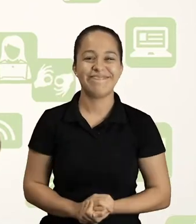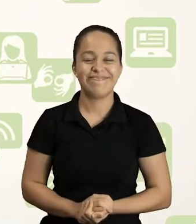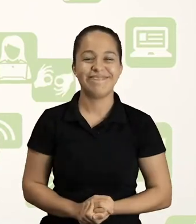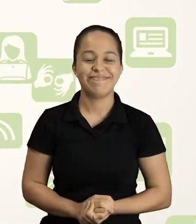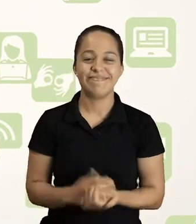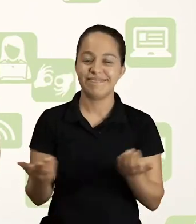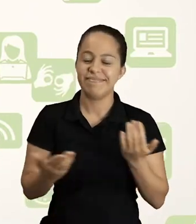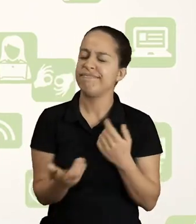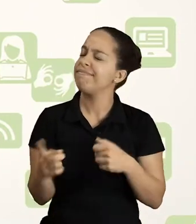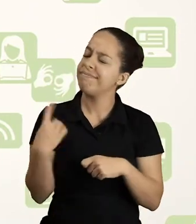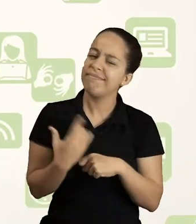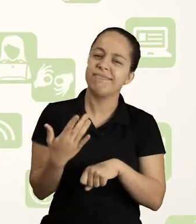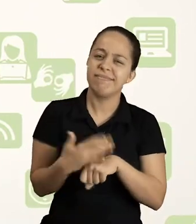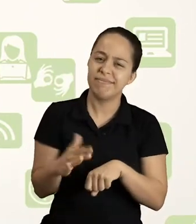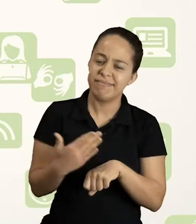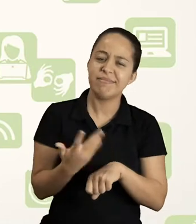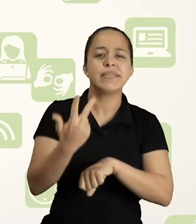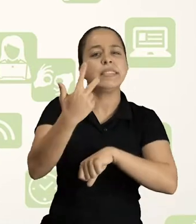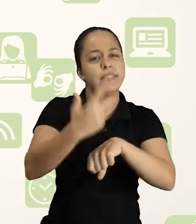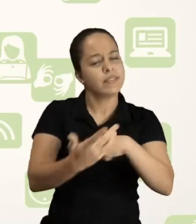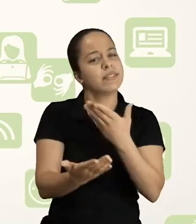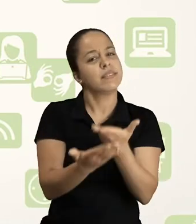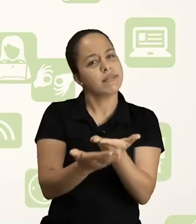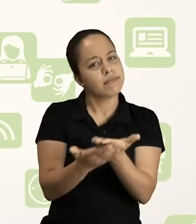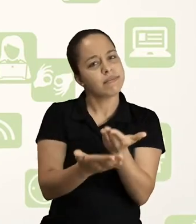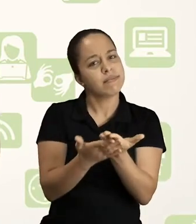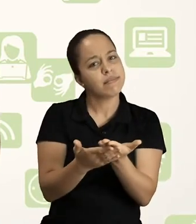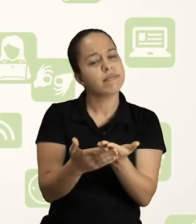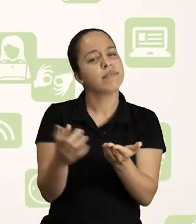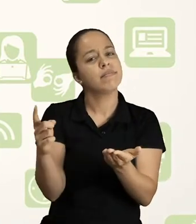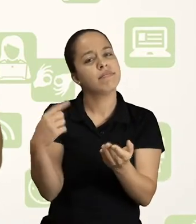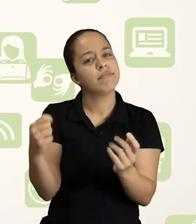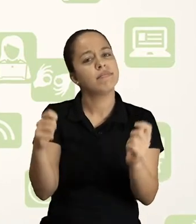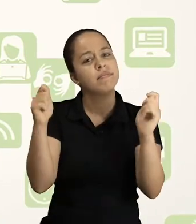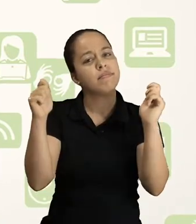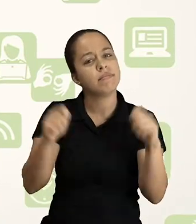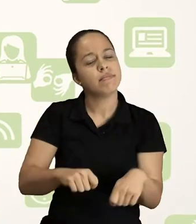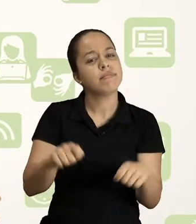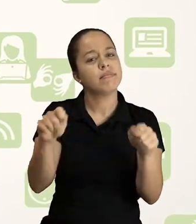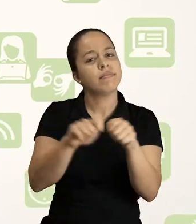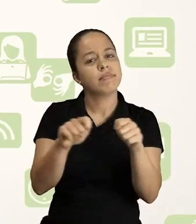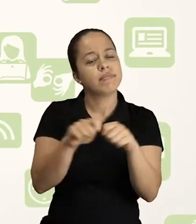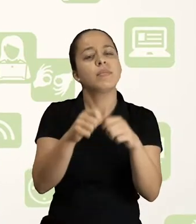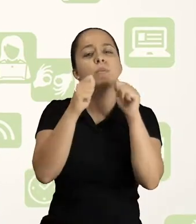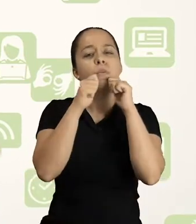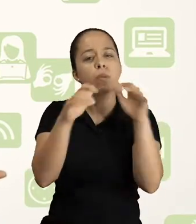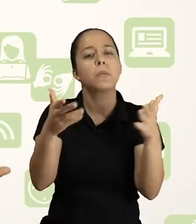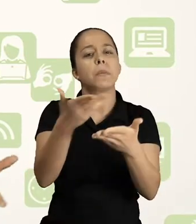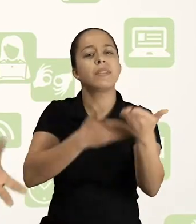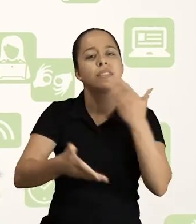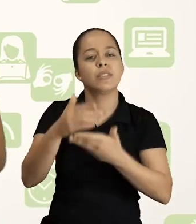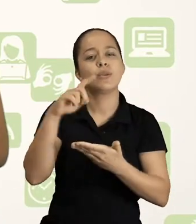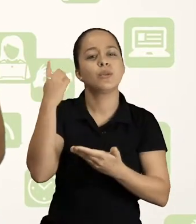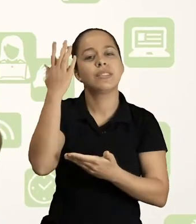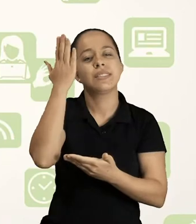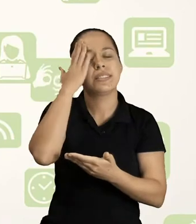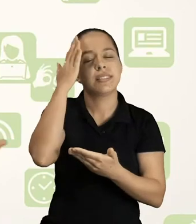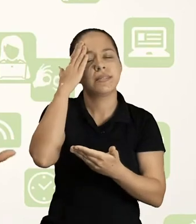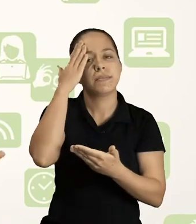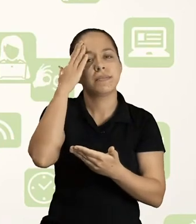ficará bom e eficiente. Pode acreditar! E vamos praticar mais, gravar mais aulas,